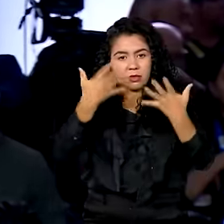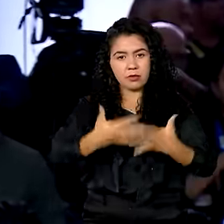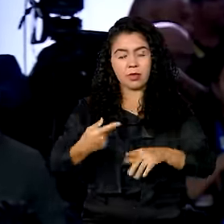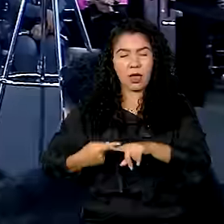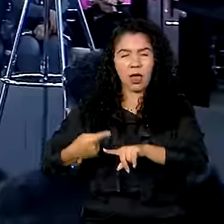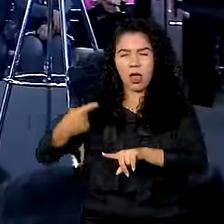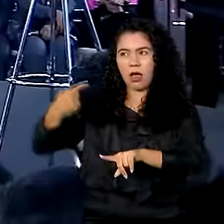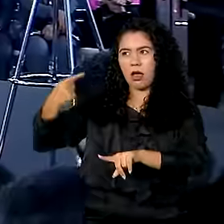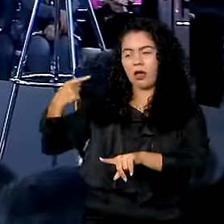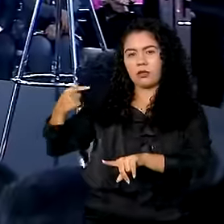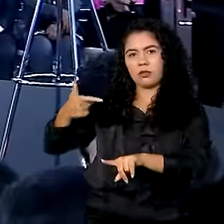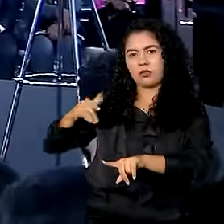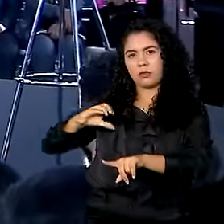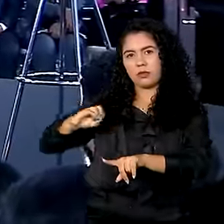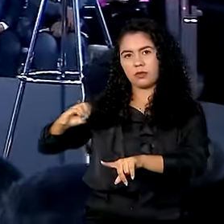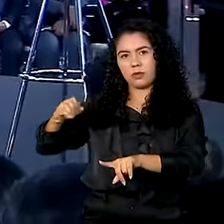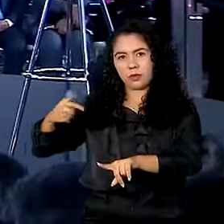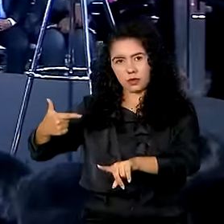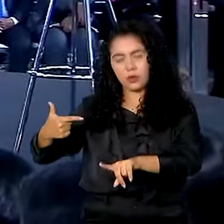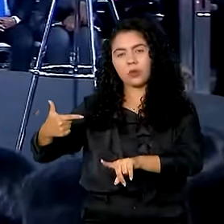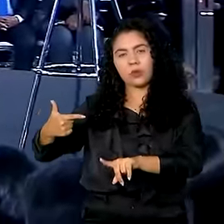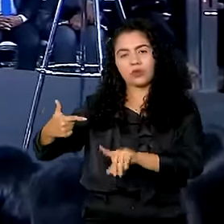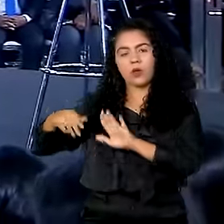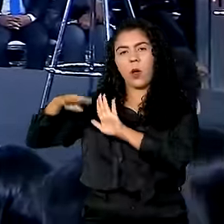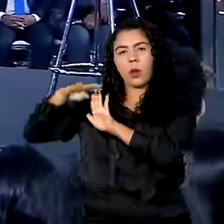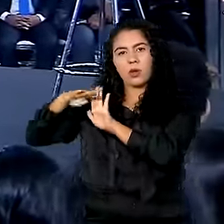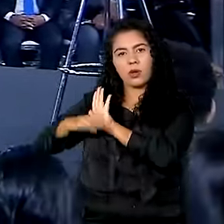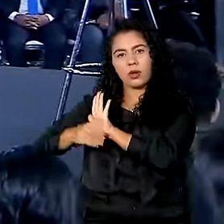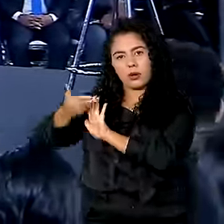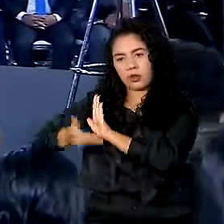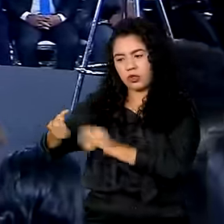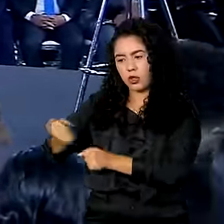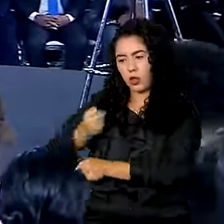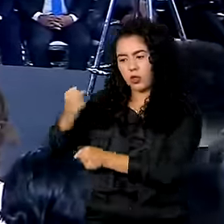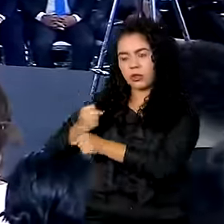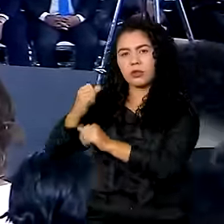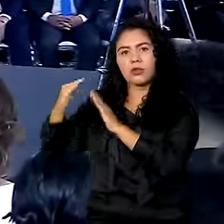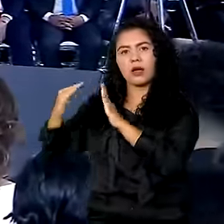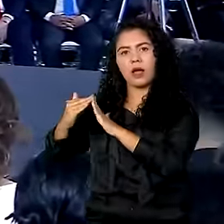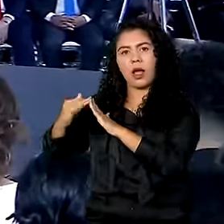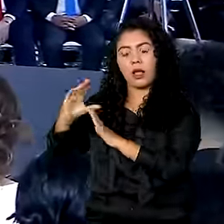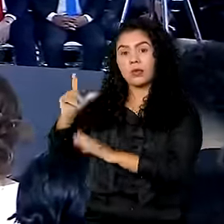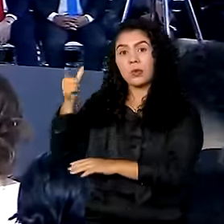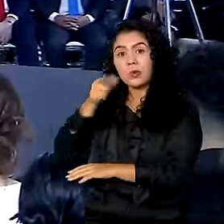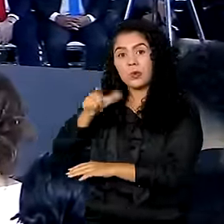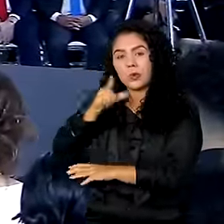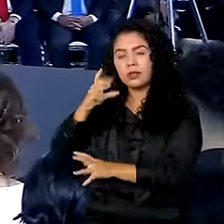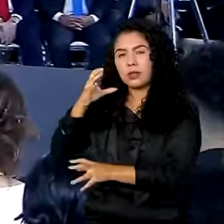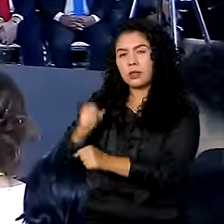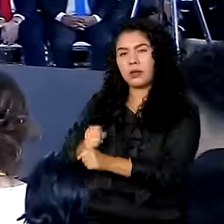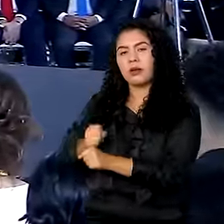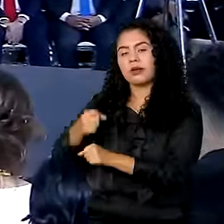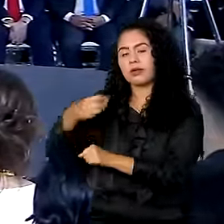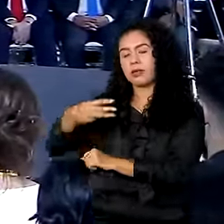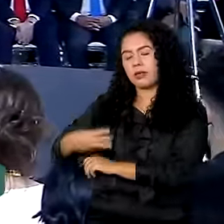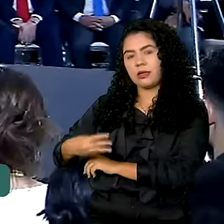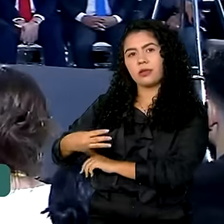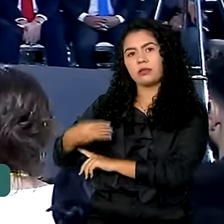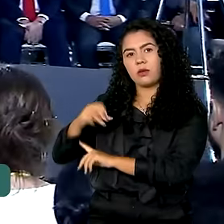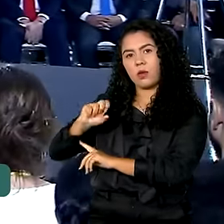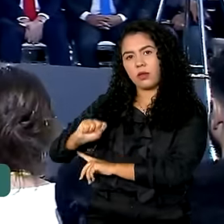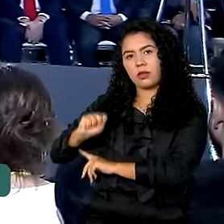o Minha Casa Minha Vida, ou no caso o programa habitacional, construiu 382, contratou